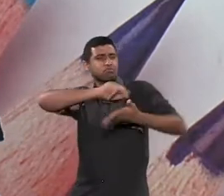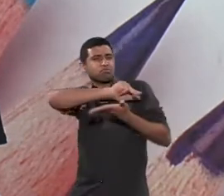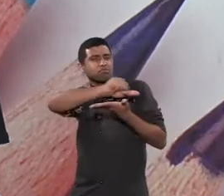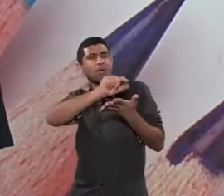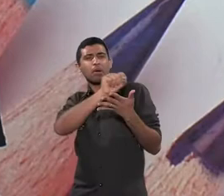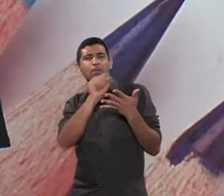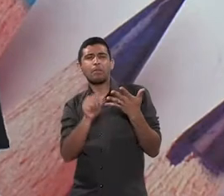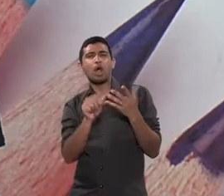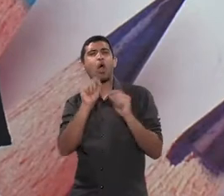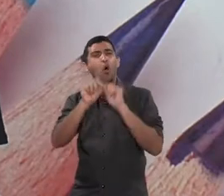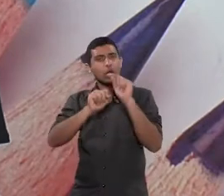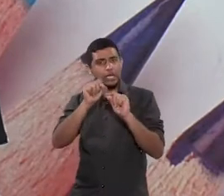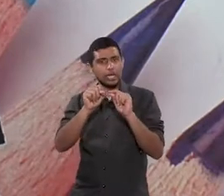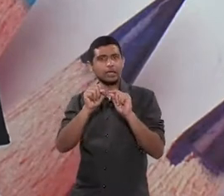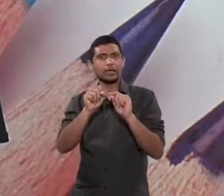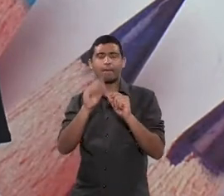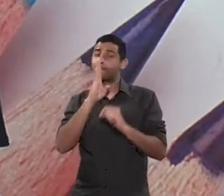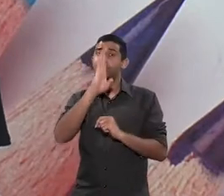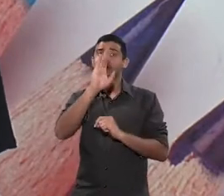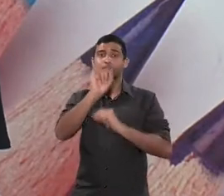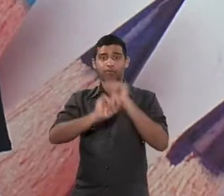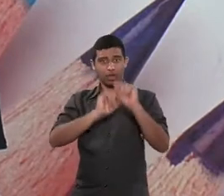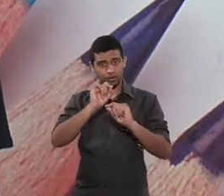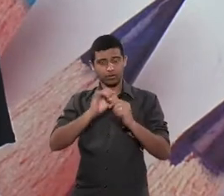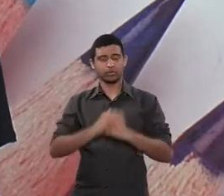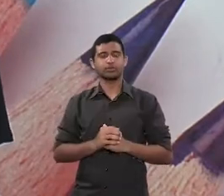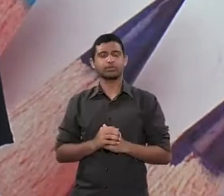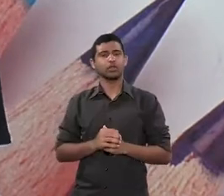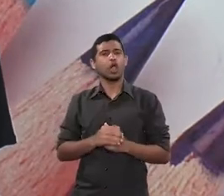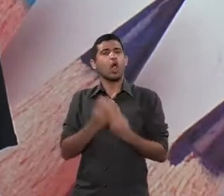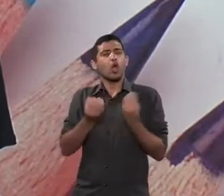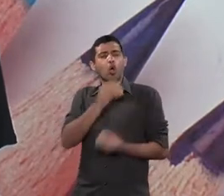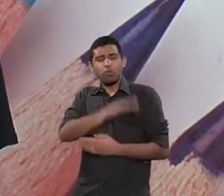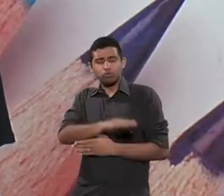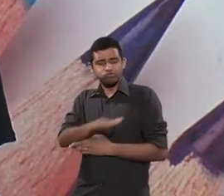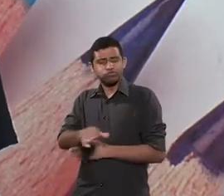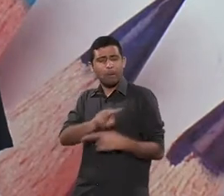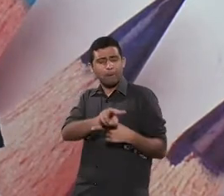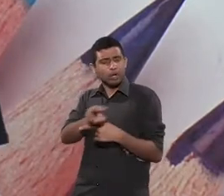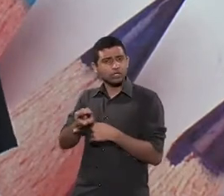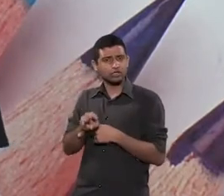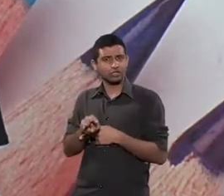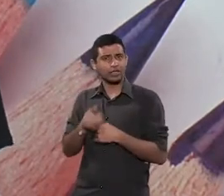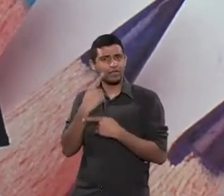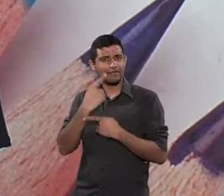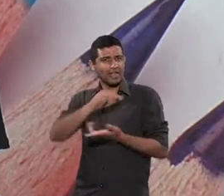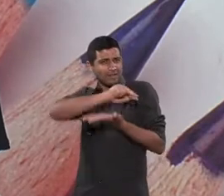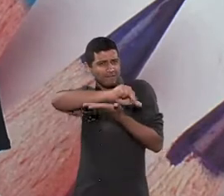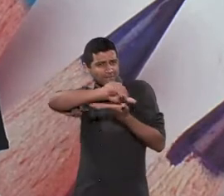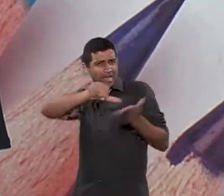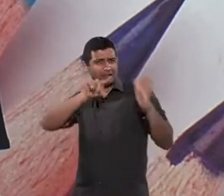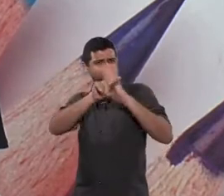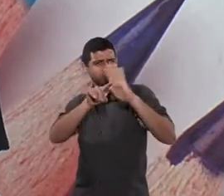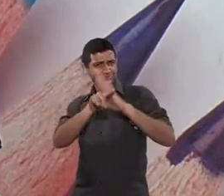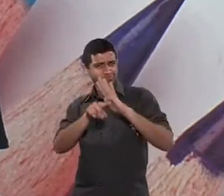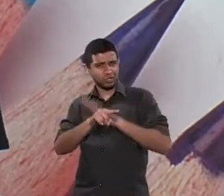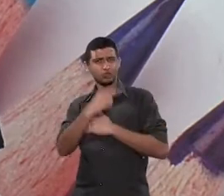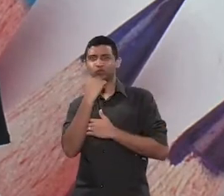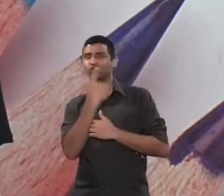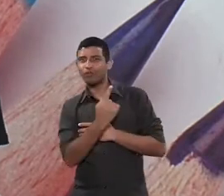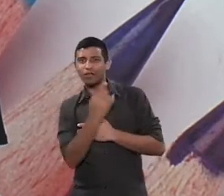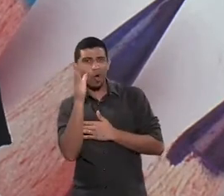alienação parental pode provocar? E o principal, como proteger as crianças dela? Para essas e outras